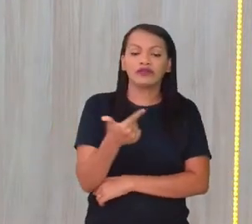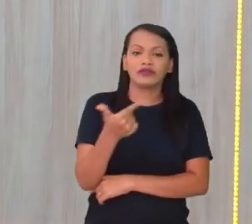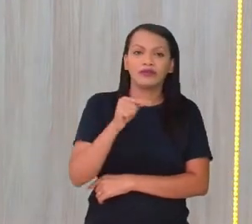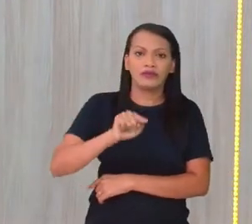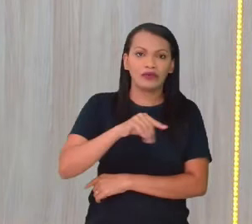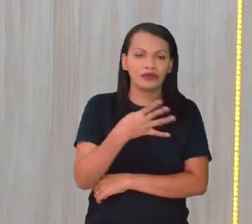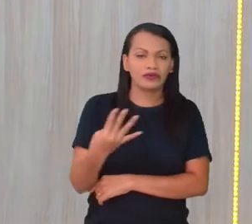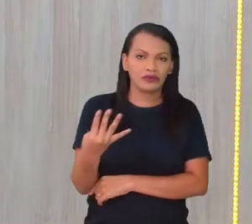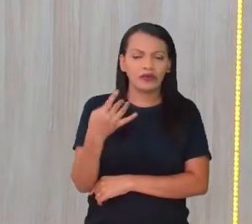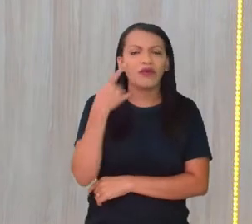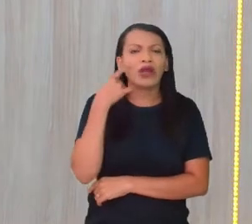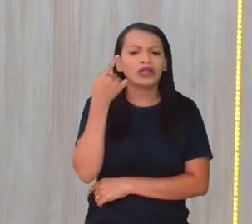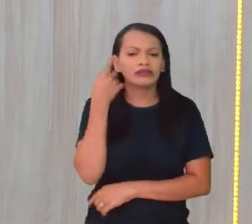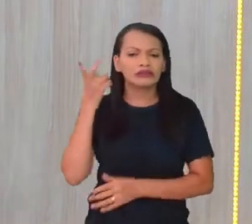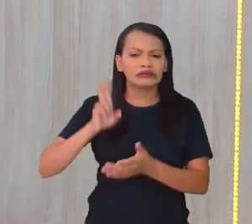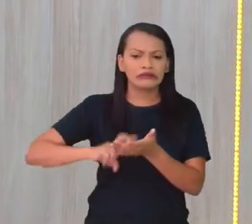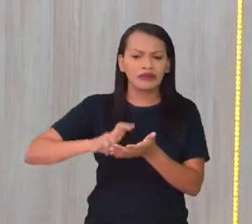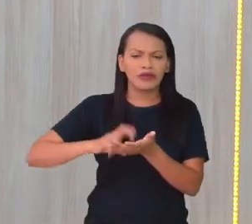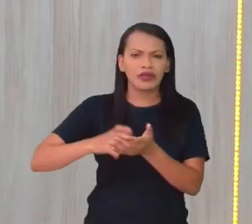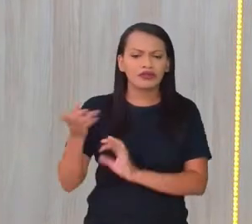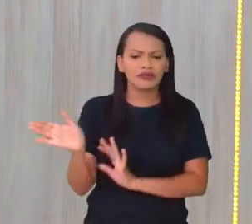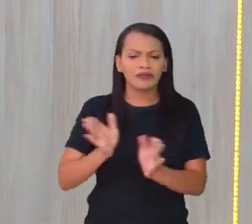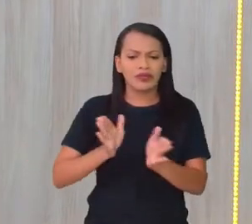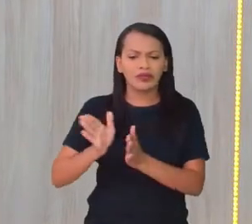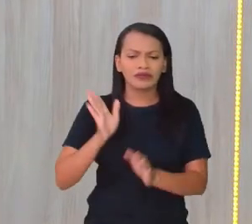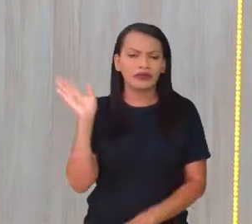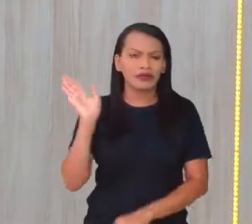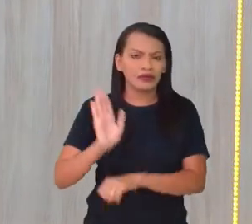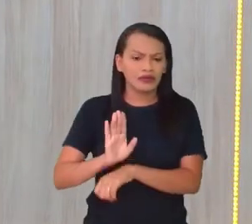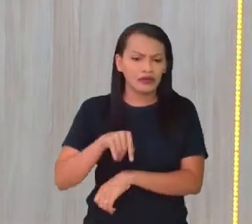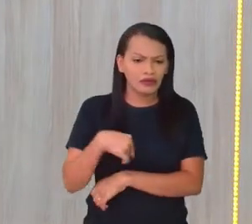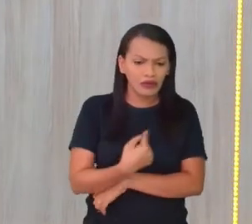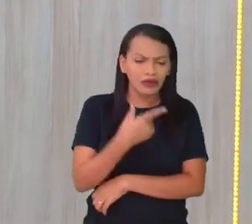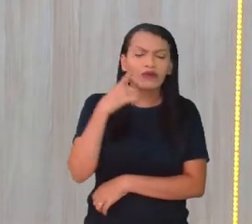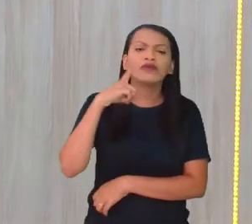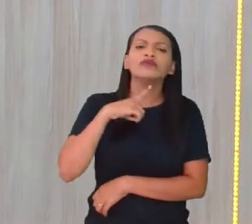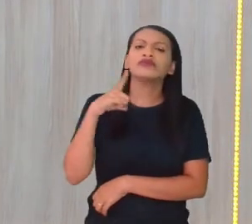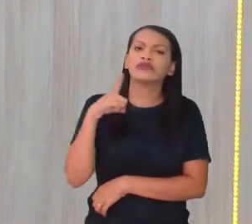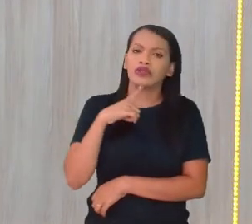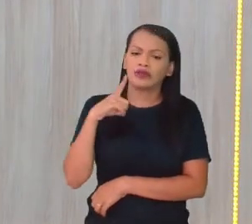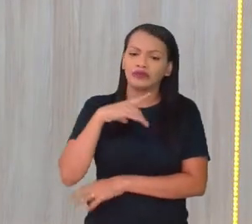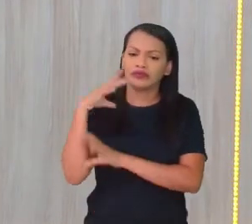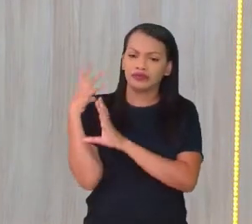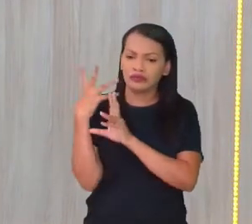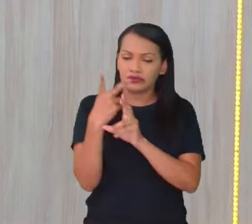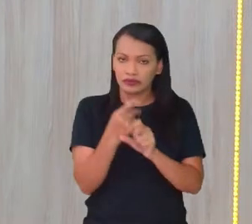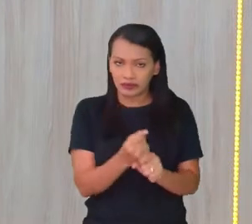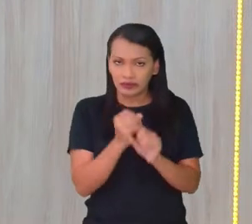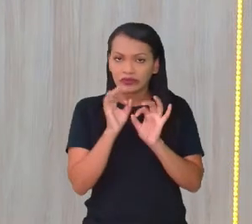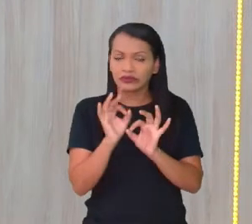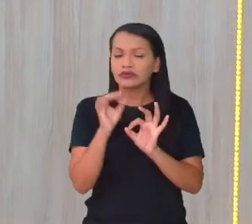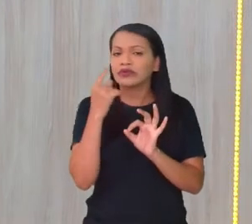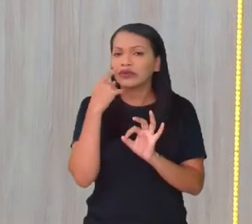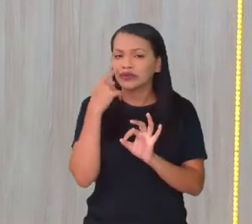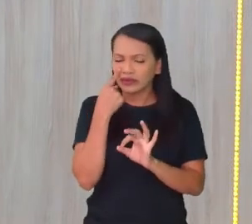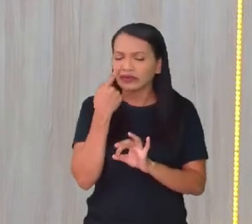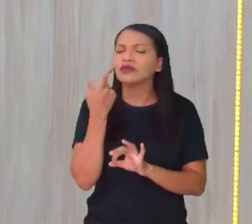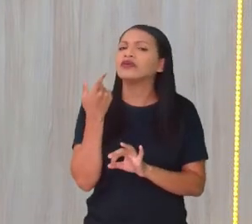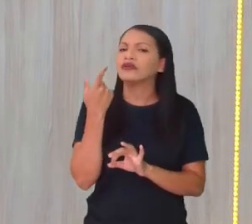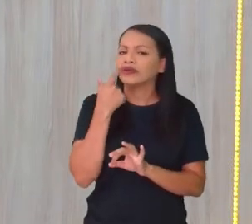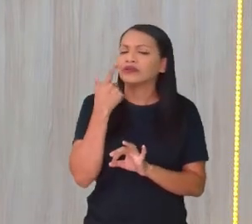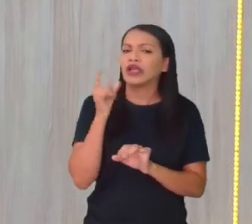na sua manhã, no período da tarde. Nós temos aí a reprise, justamente, desse mesmo